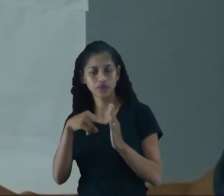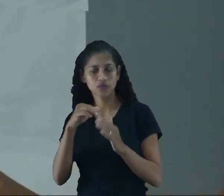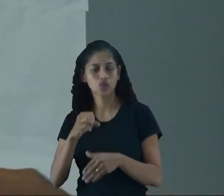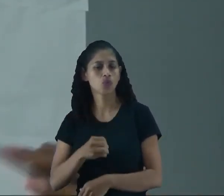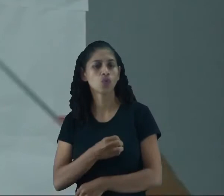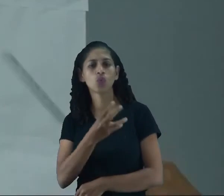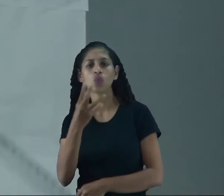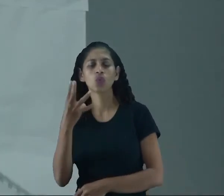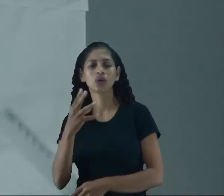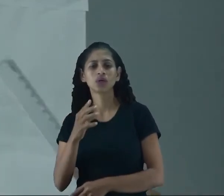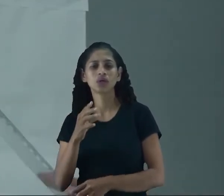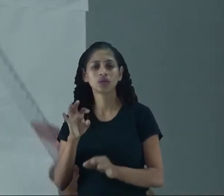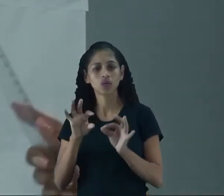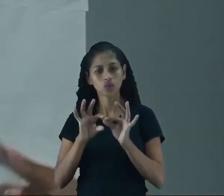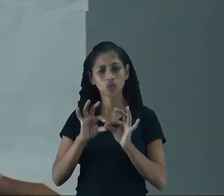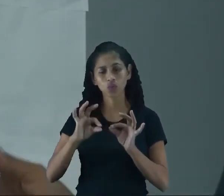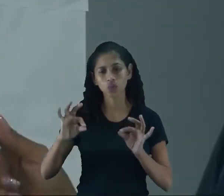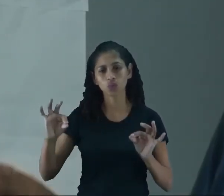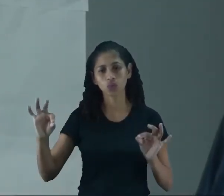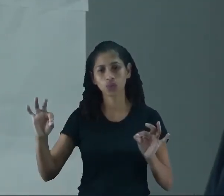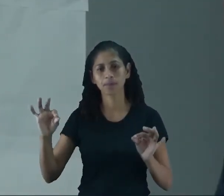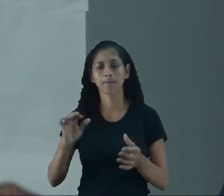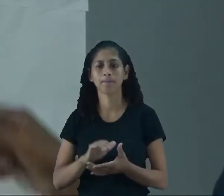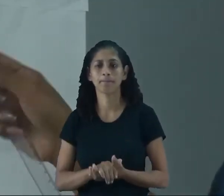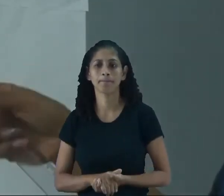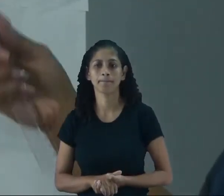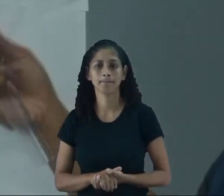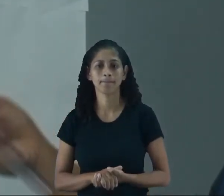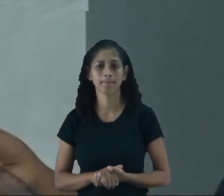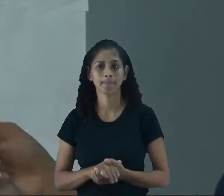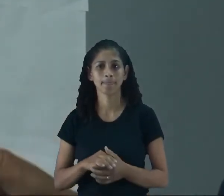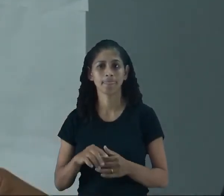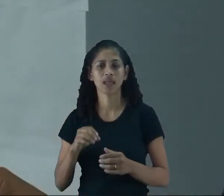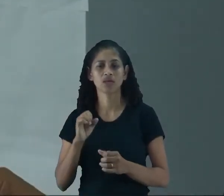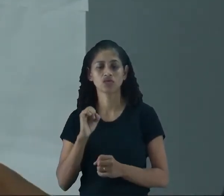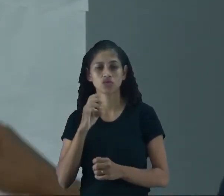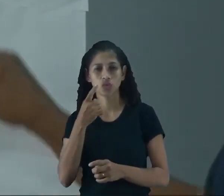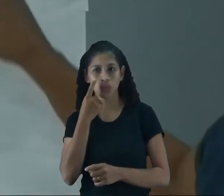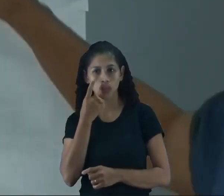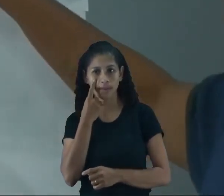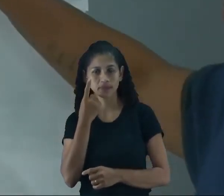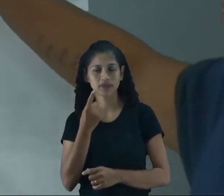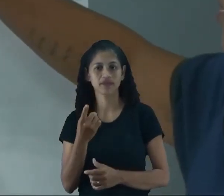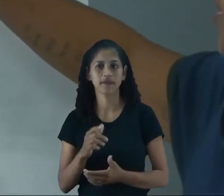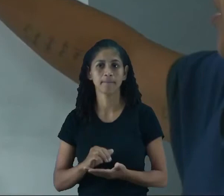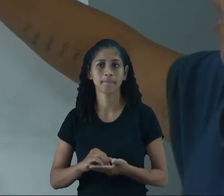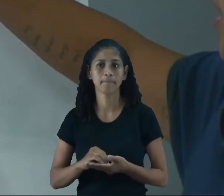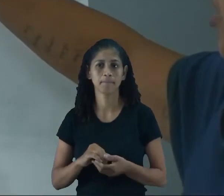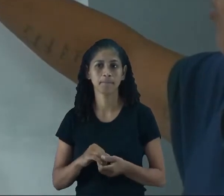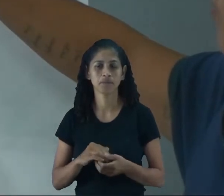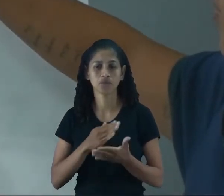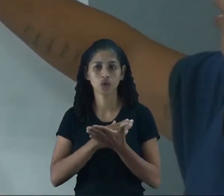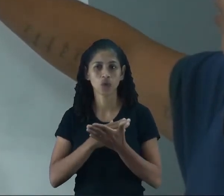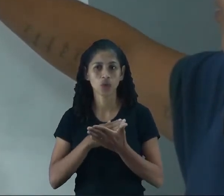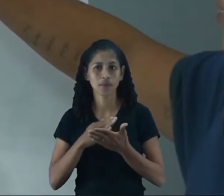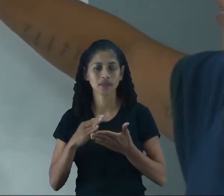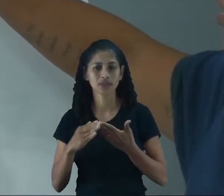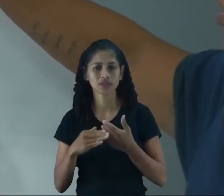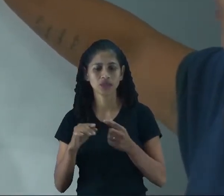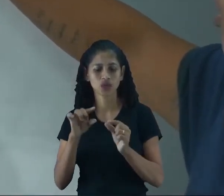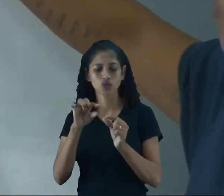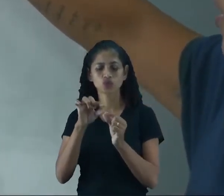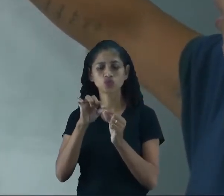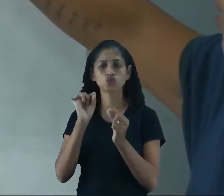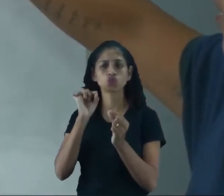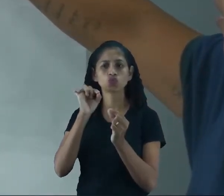É só verificar onde vai estar o tracejado no final de cada figura dessa. Vamos iniciar aqui do alfinete.